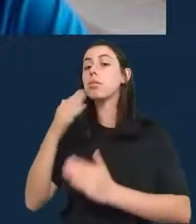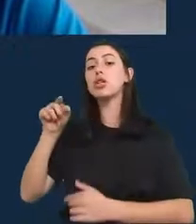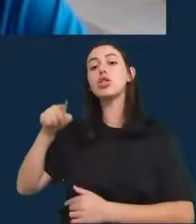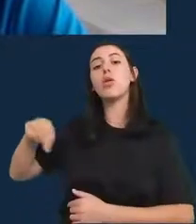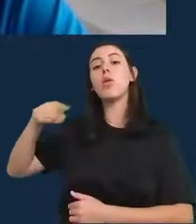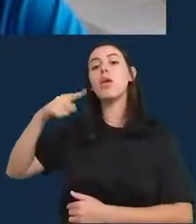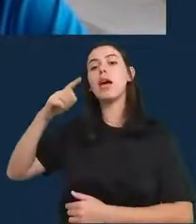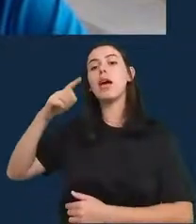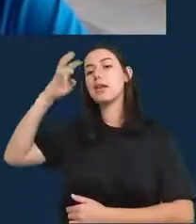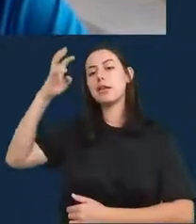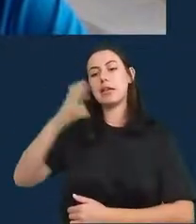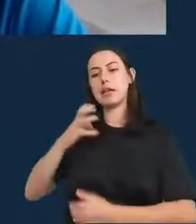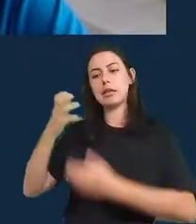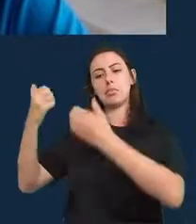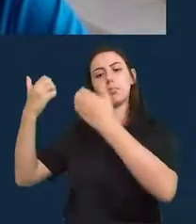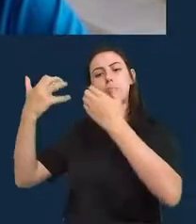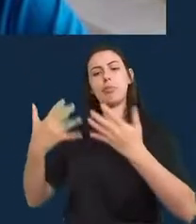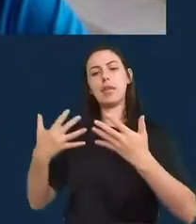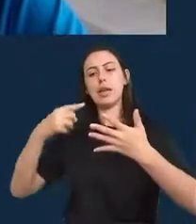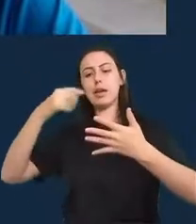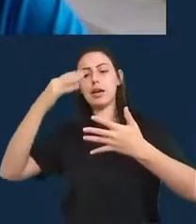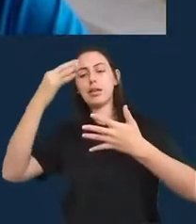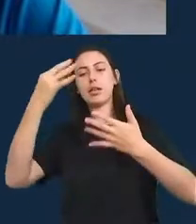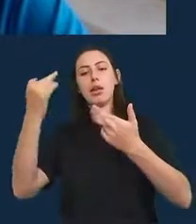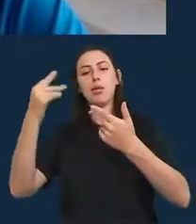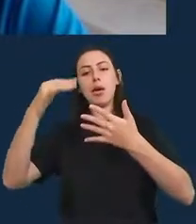eles e como melhorá-los.